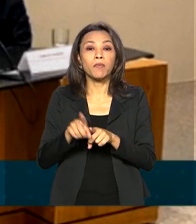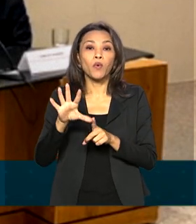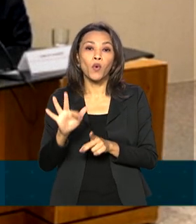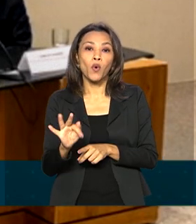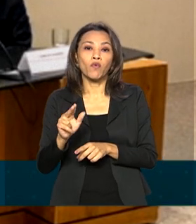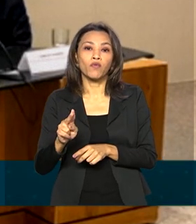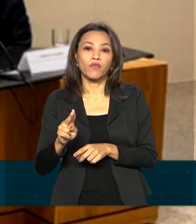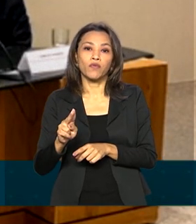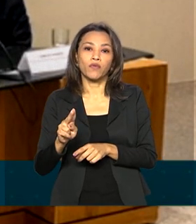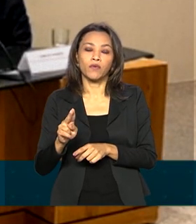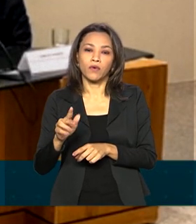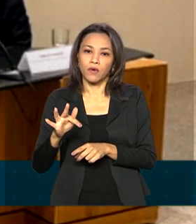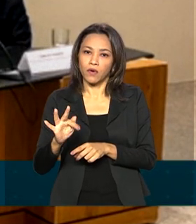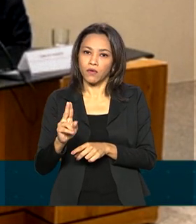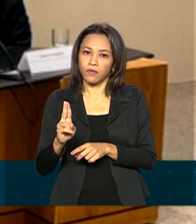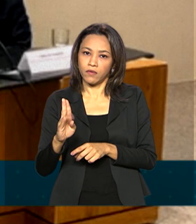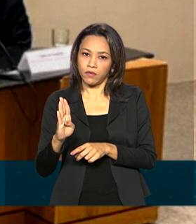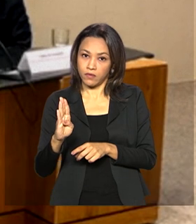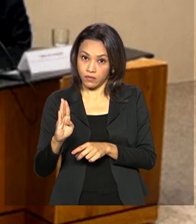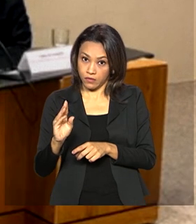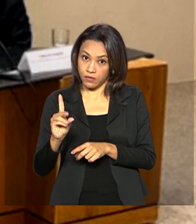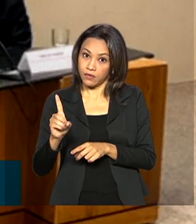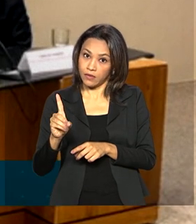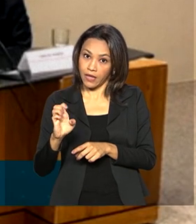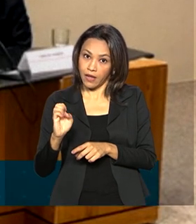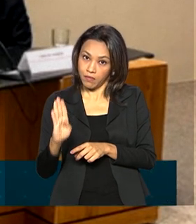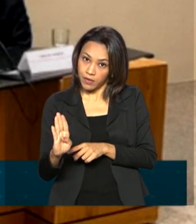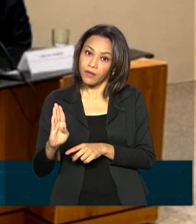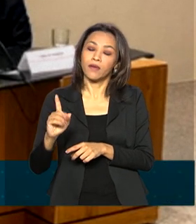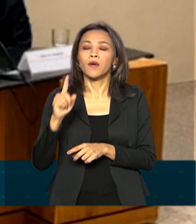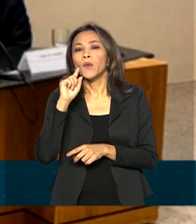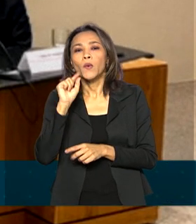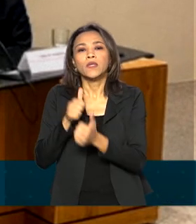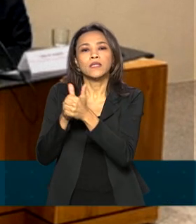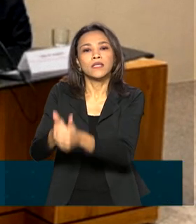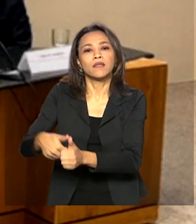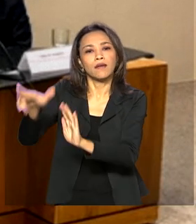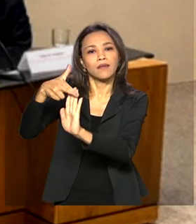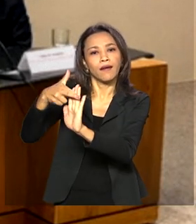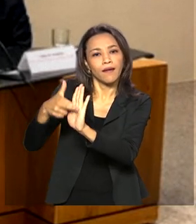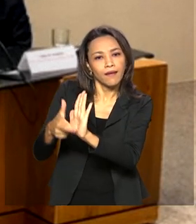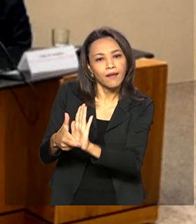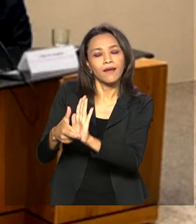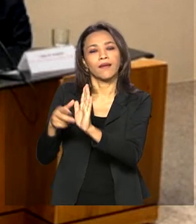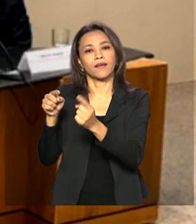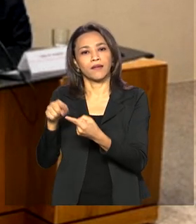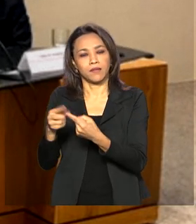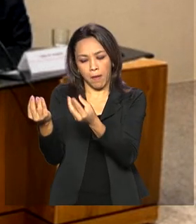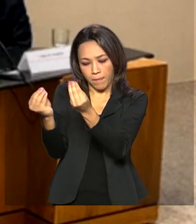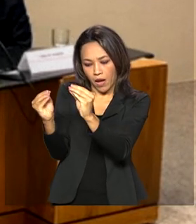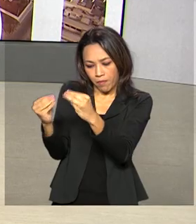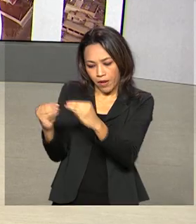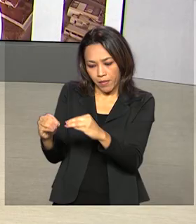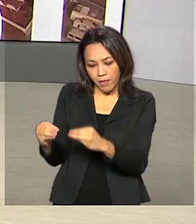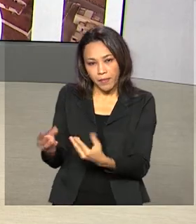que agora a gente está se debruçando na questão dos critérios para a regulamentação do Fundeb.